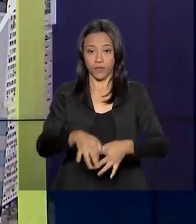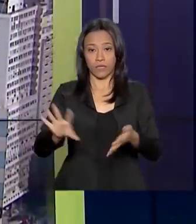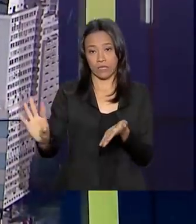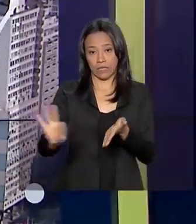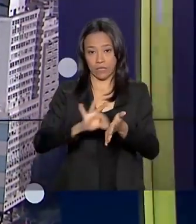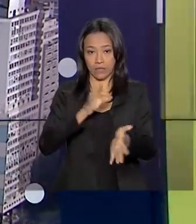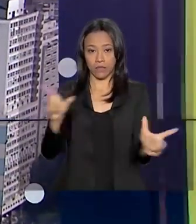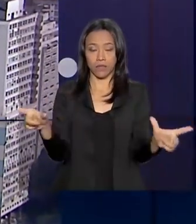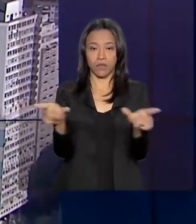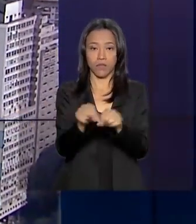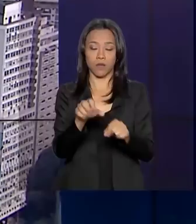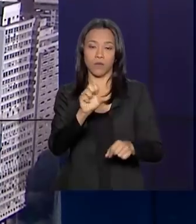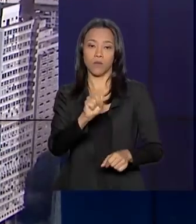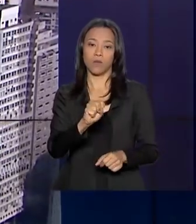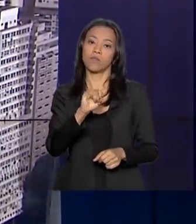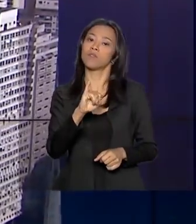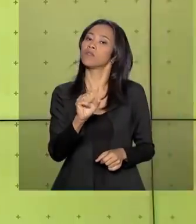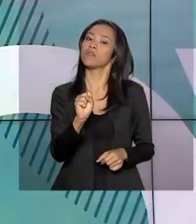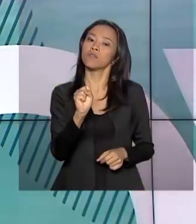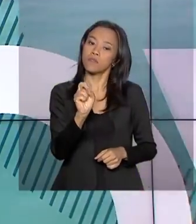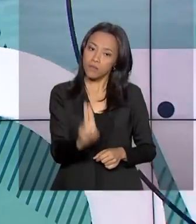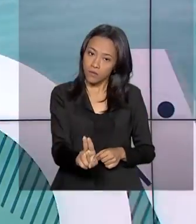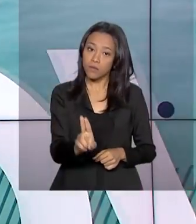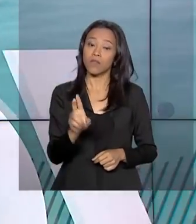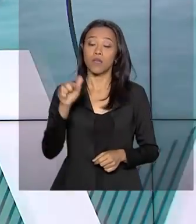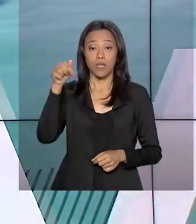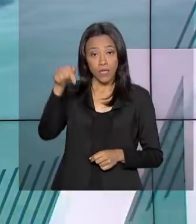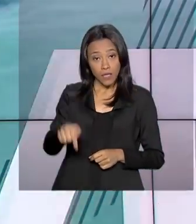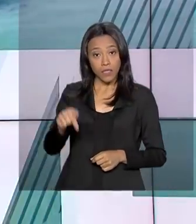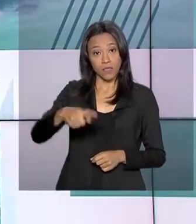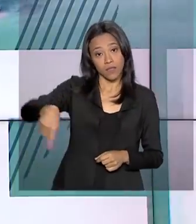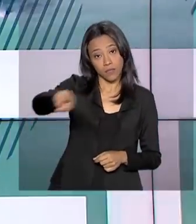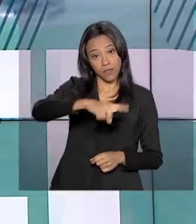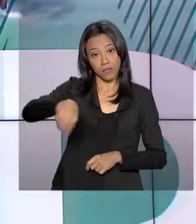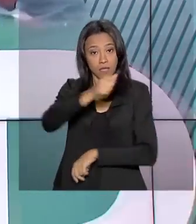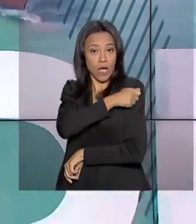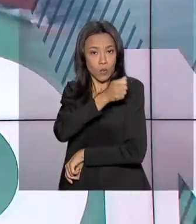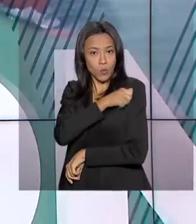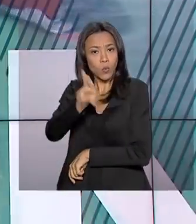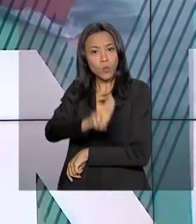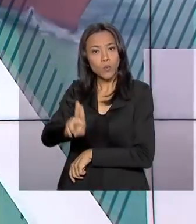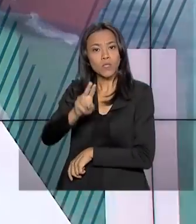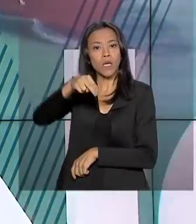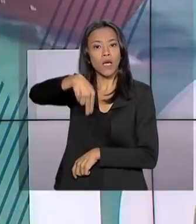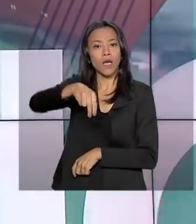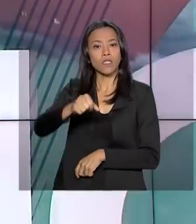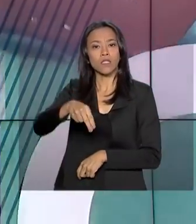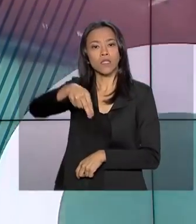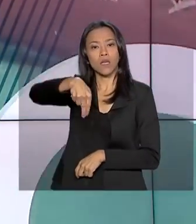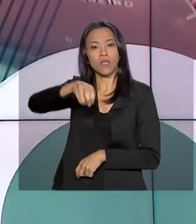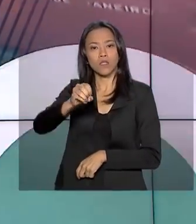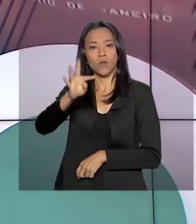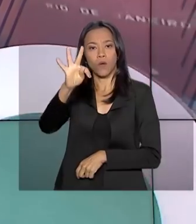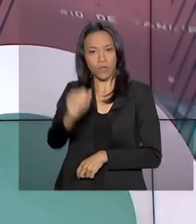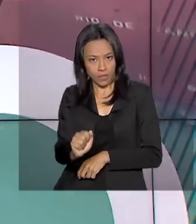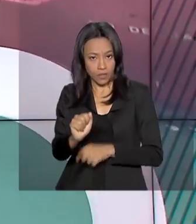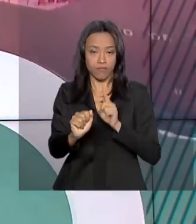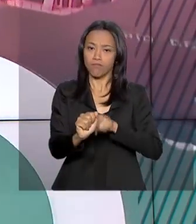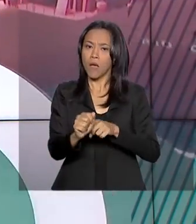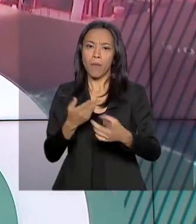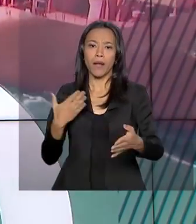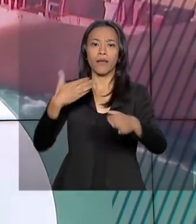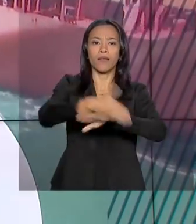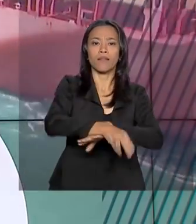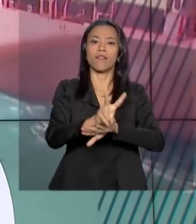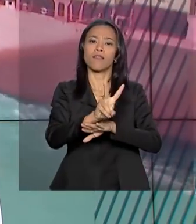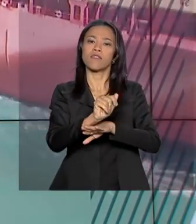do Sistema de Seleção Unificada. Pelo Sisu, os estudantes usam a nota do Enem para concorrer a vagas em instituições